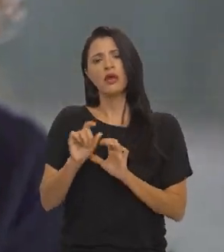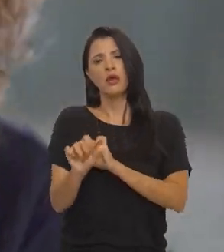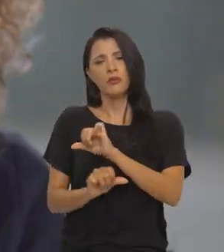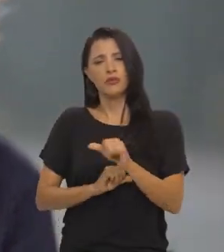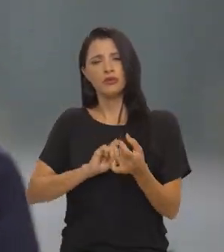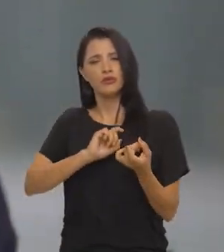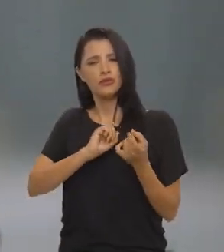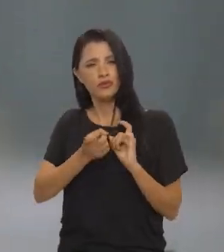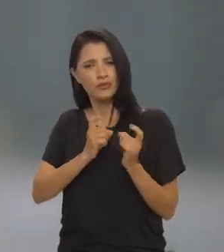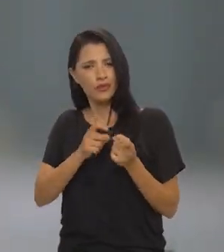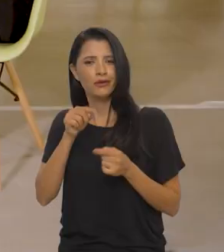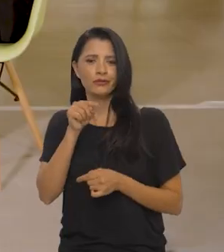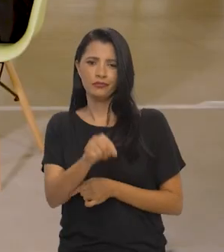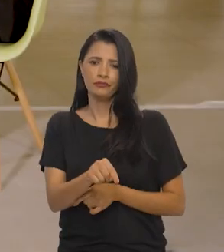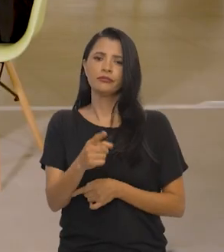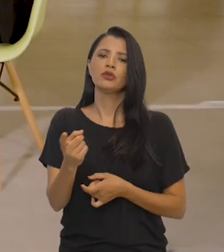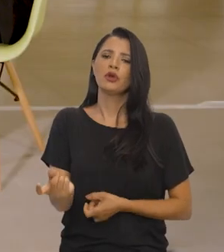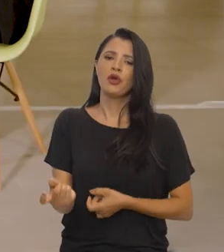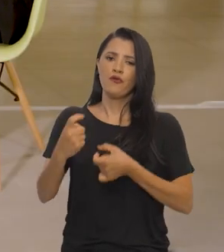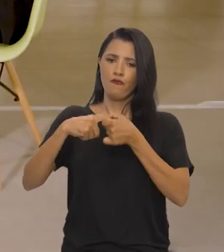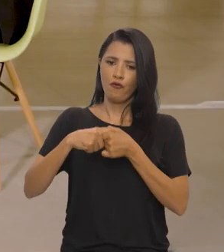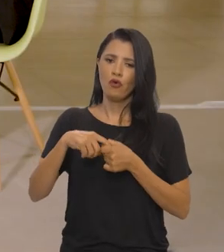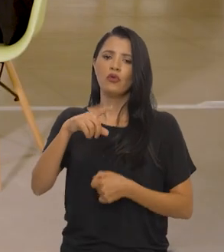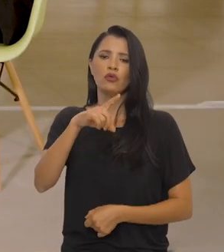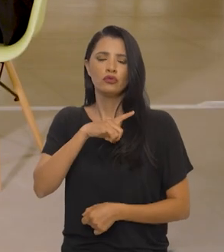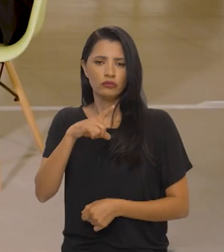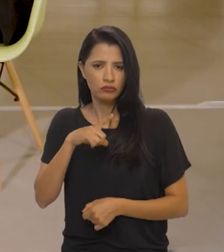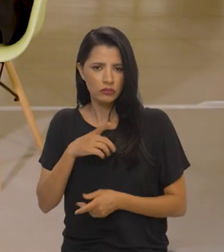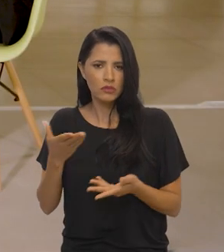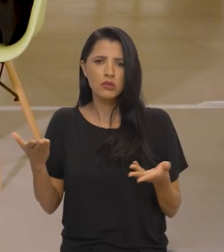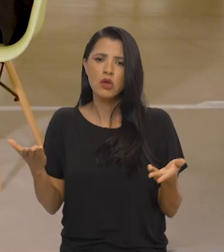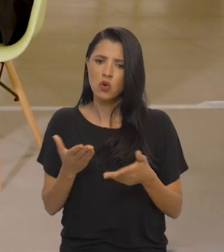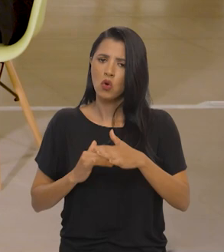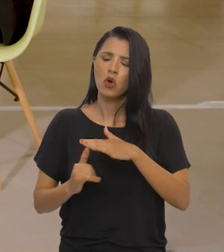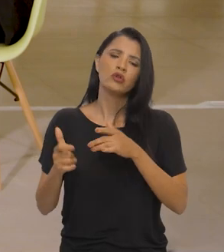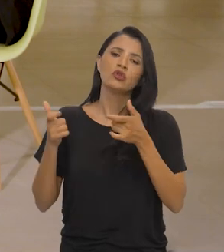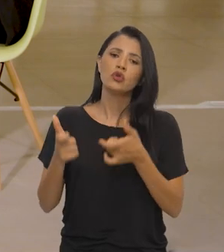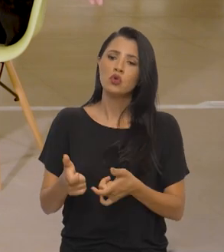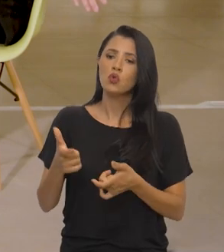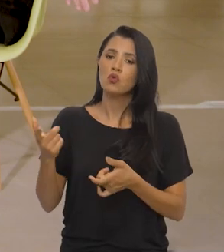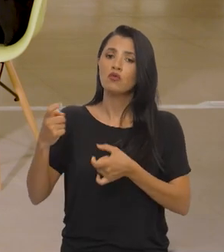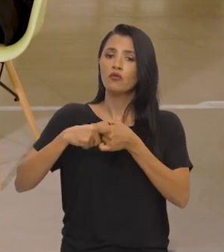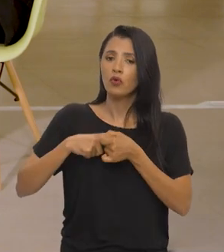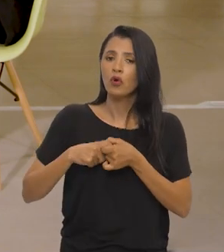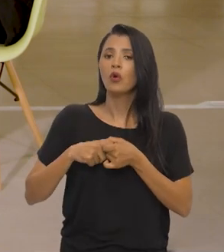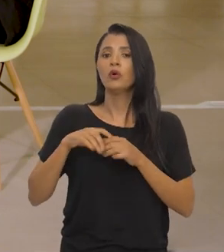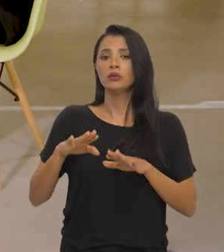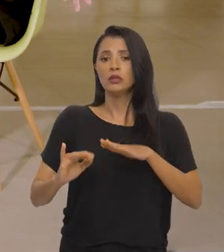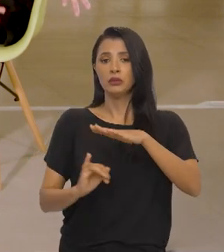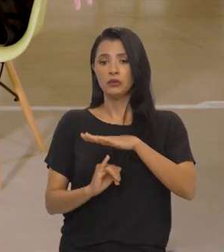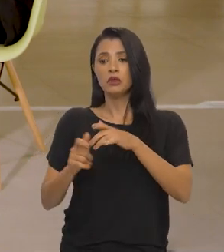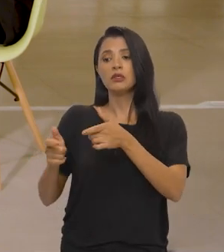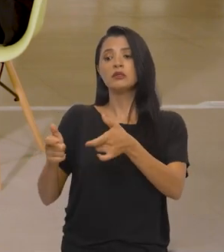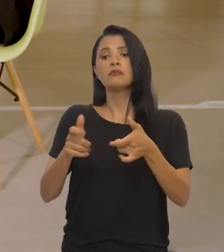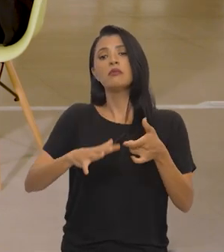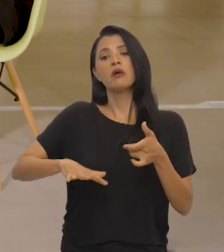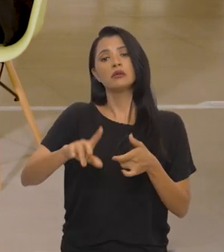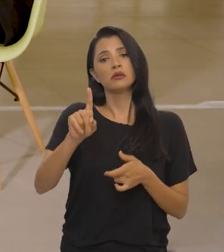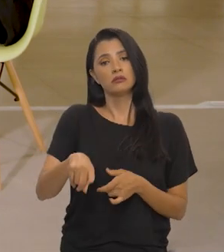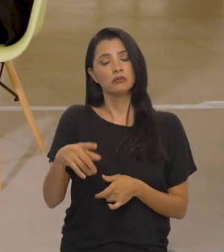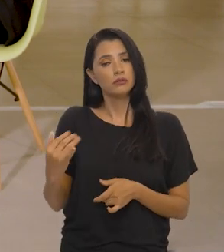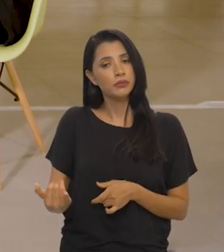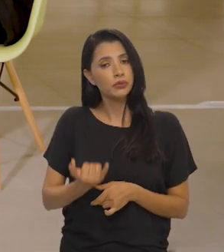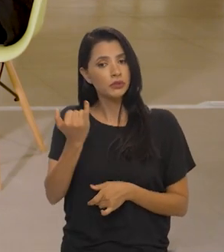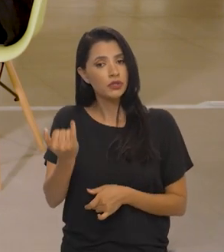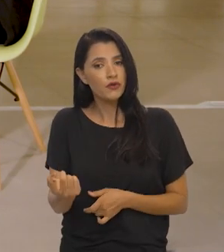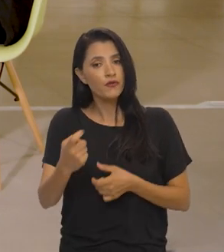decreto em reforma administrativa. Então, há uma recuperação institucional de espaços, locos, institucionais